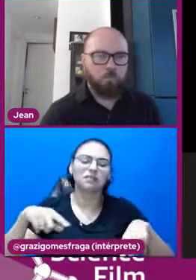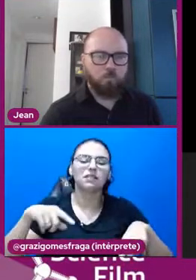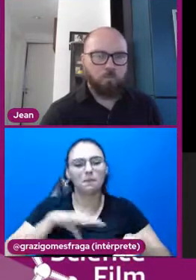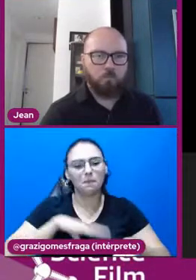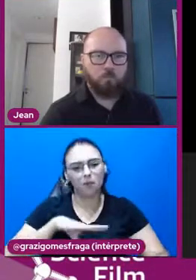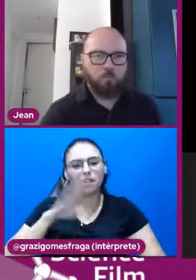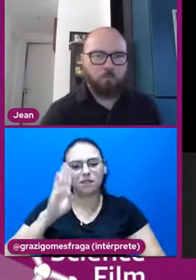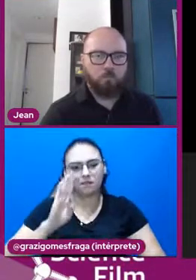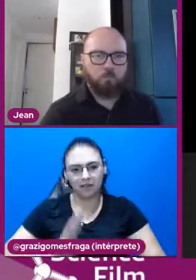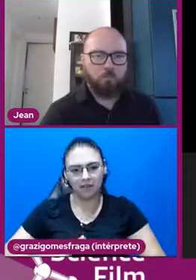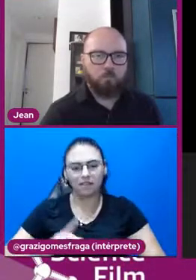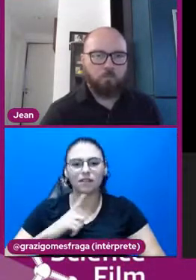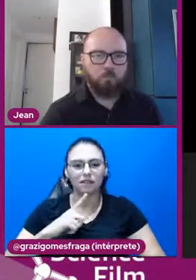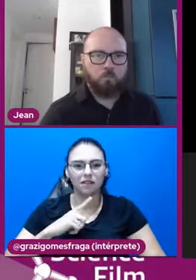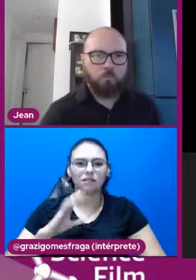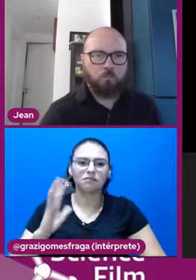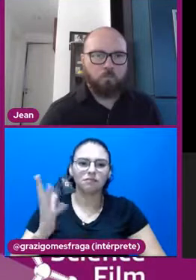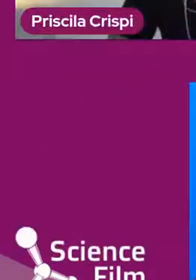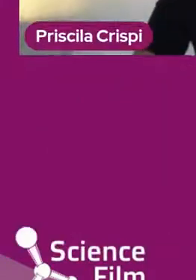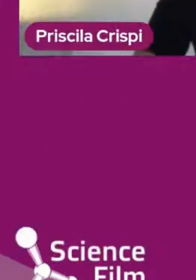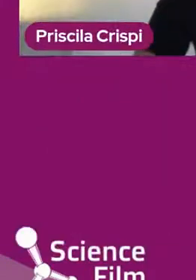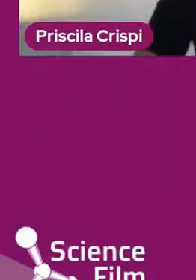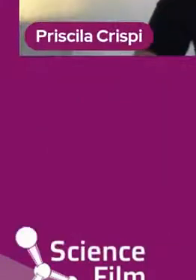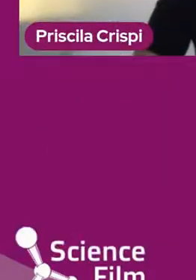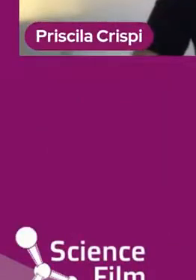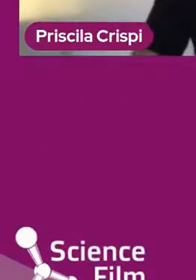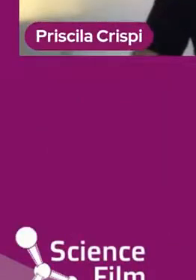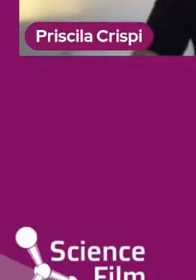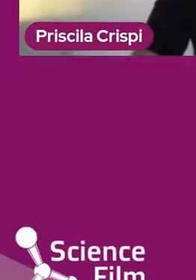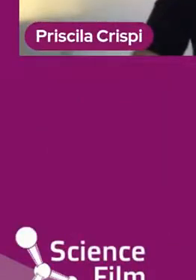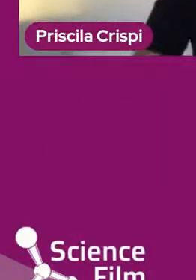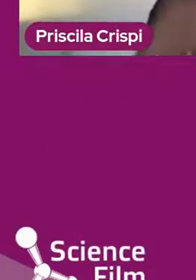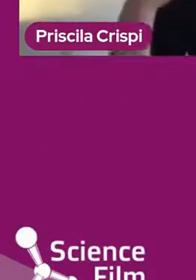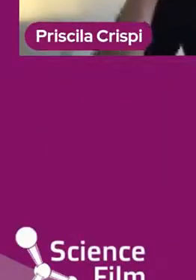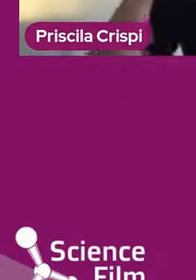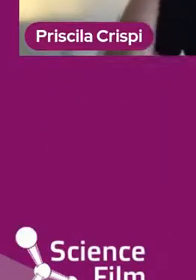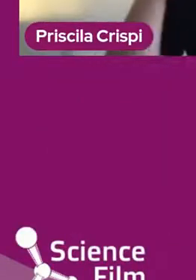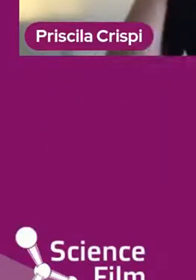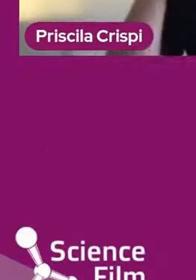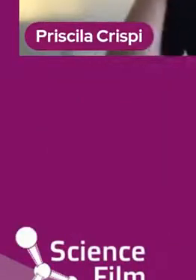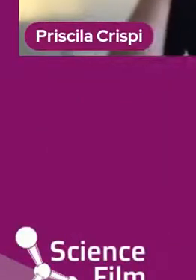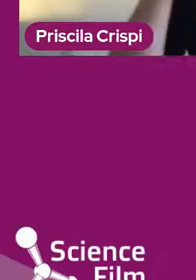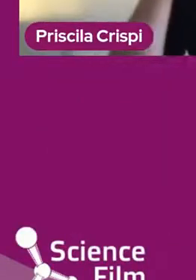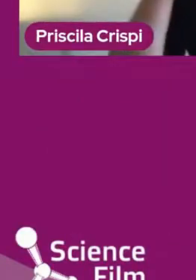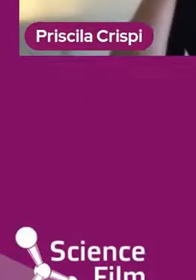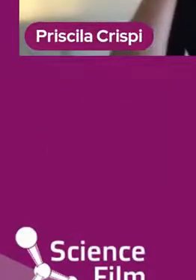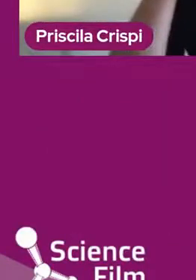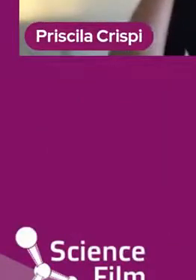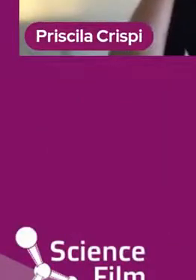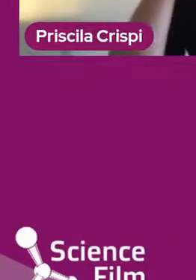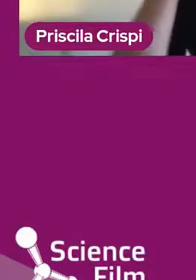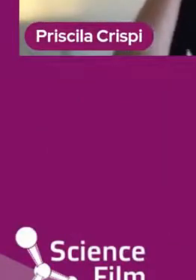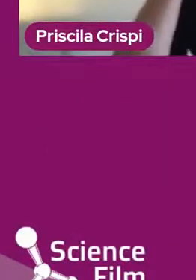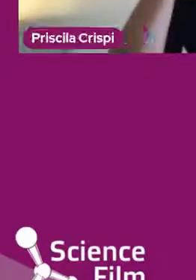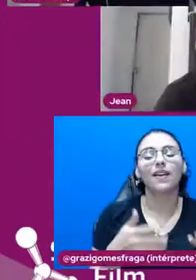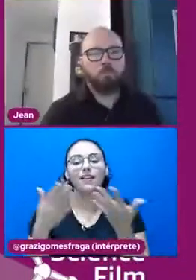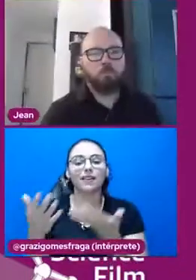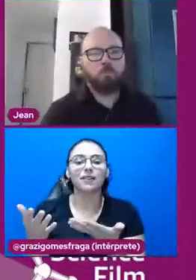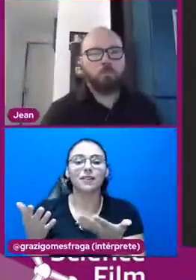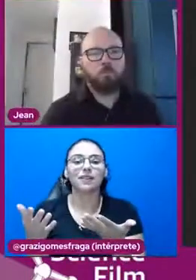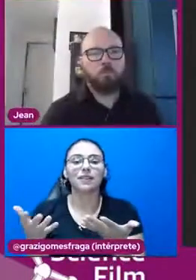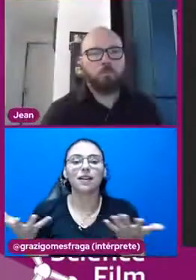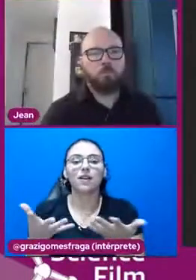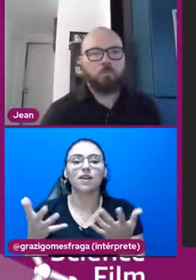acessível aos estudantes do Brasil. E aí, agora, eu queria que a gente colocasse aí, as meninas puderem colocar para mim, um